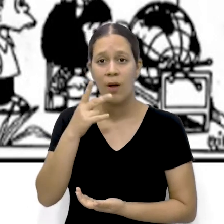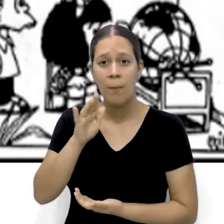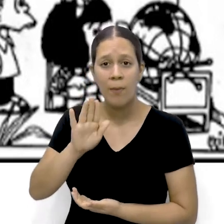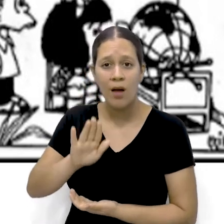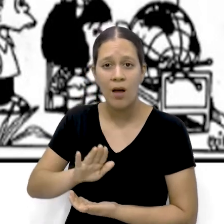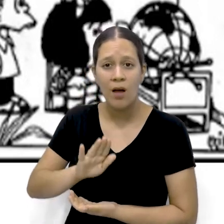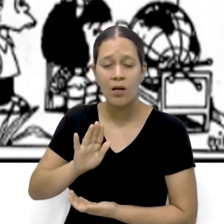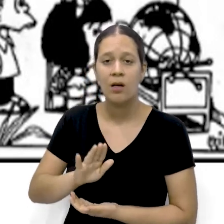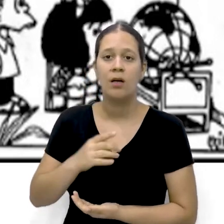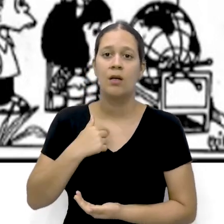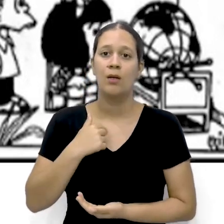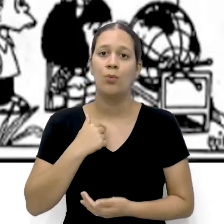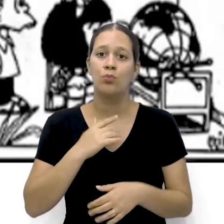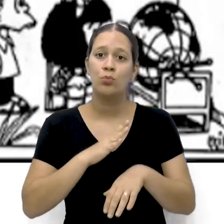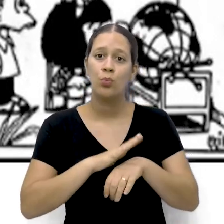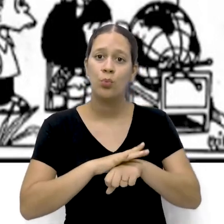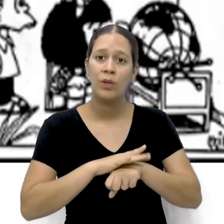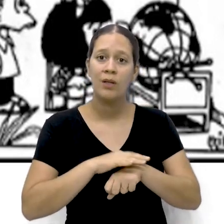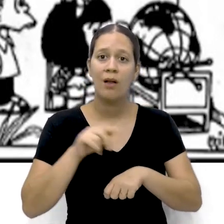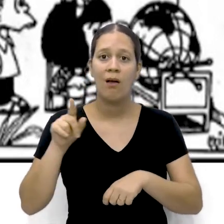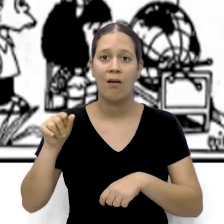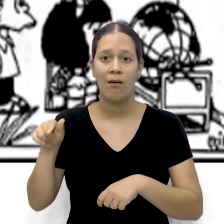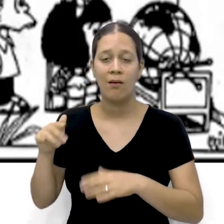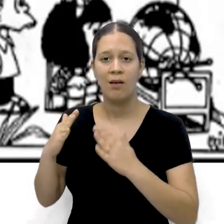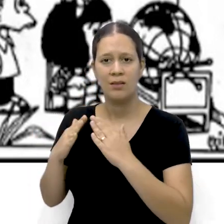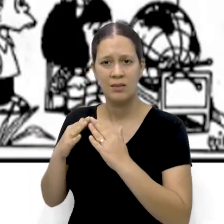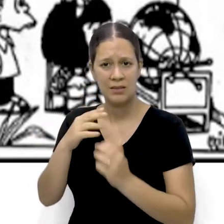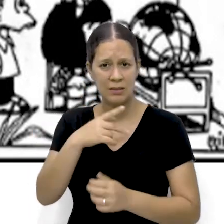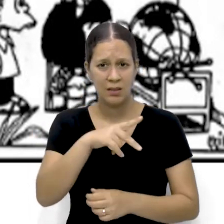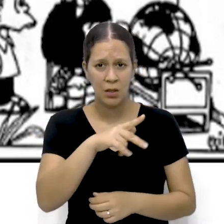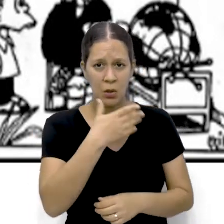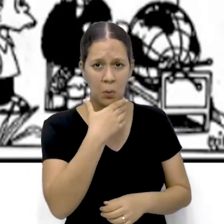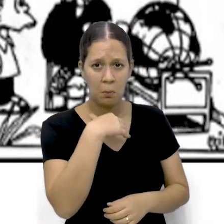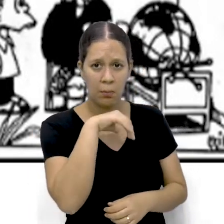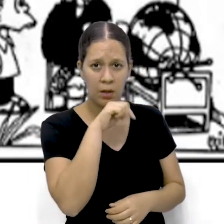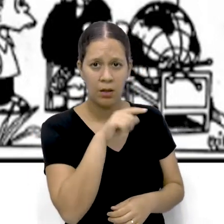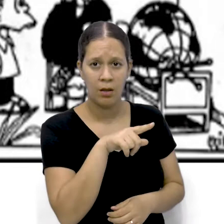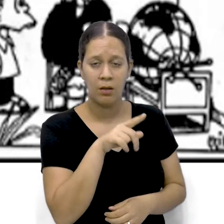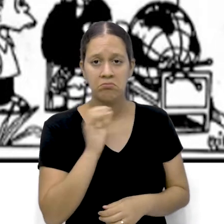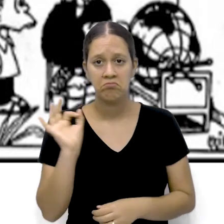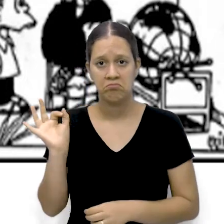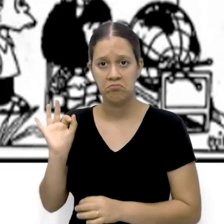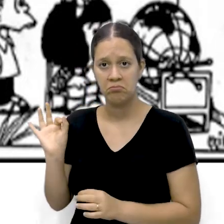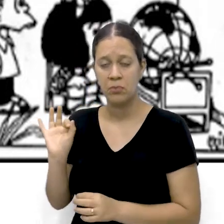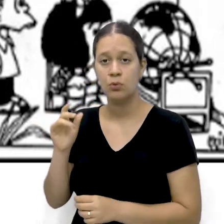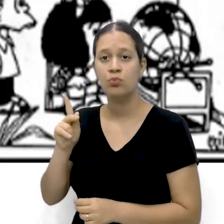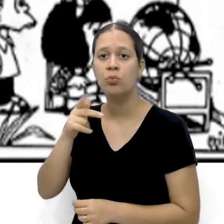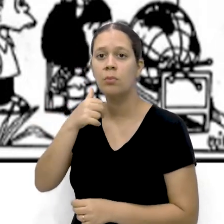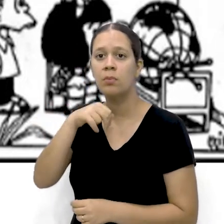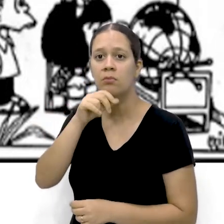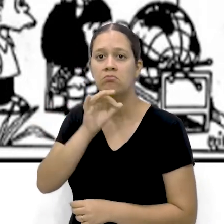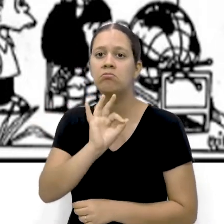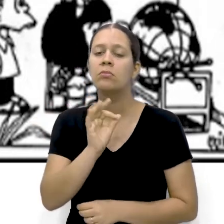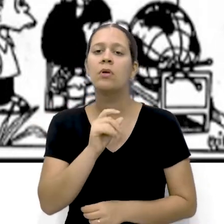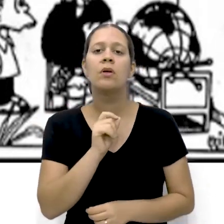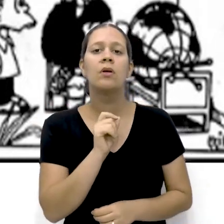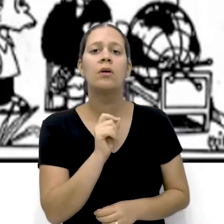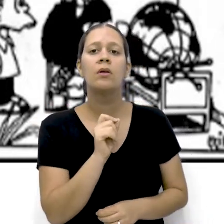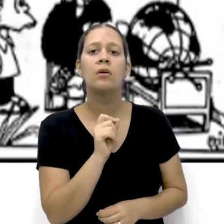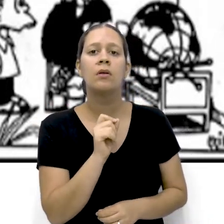Estou com o doente Em casa Seu pai Está doente? Não Sua mãe Então? Também não